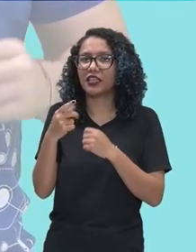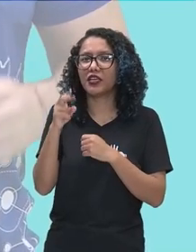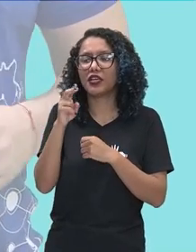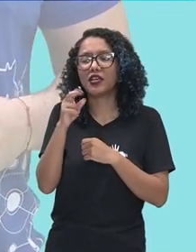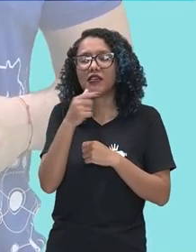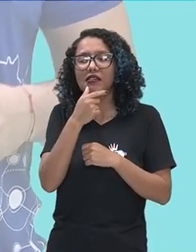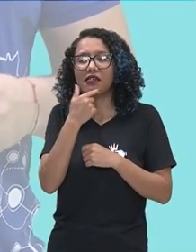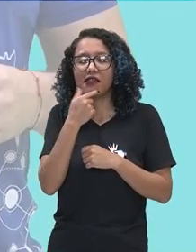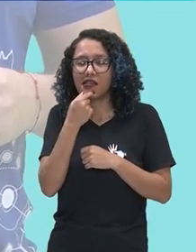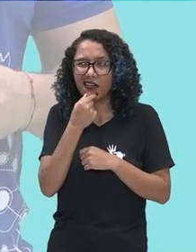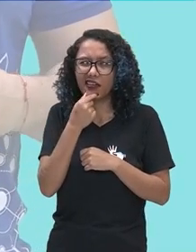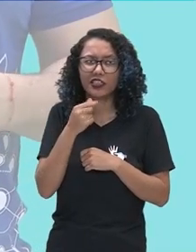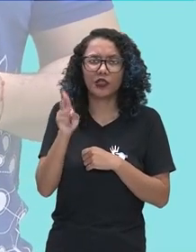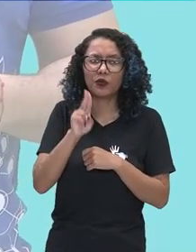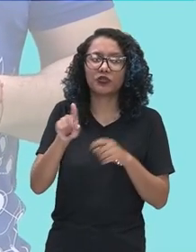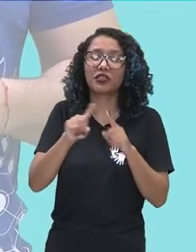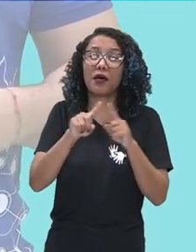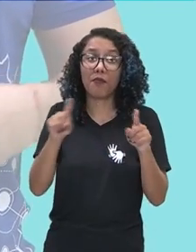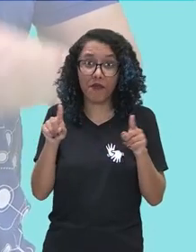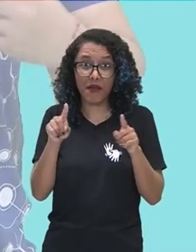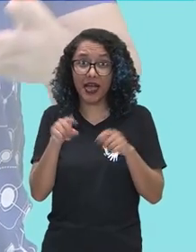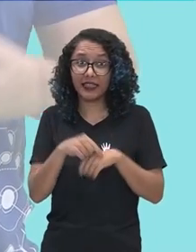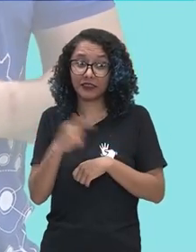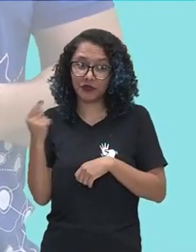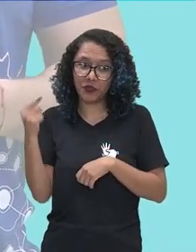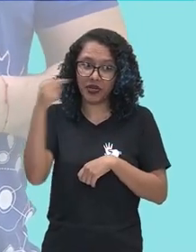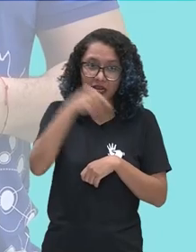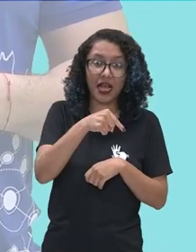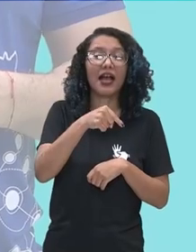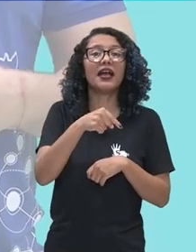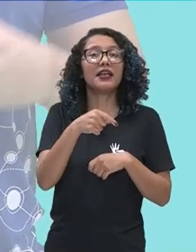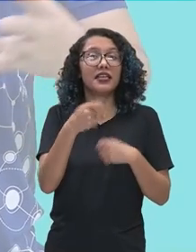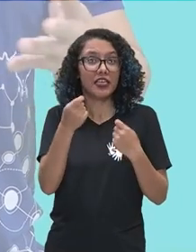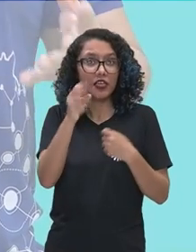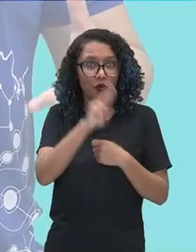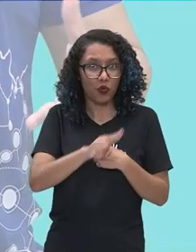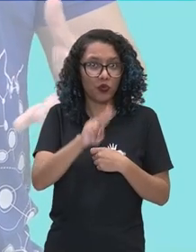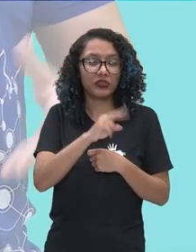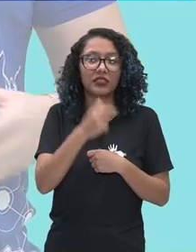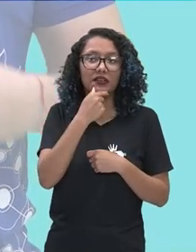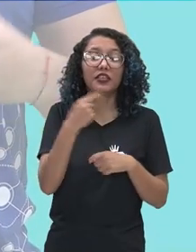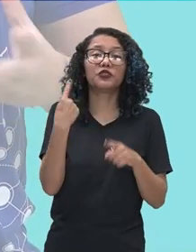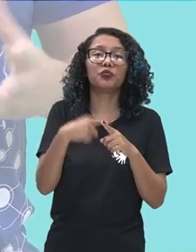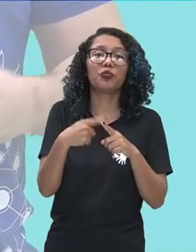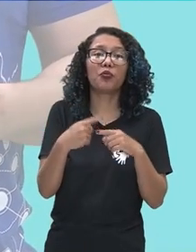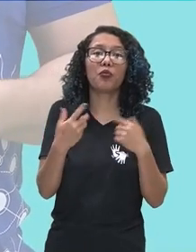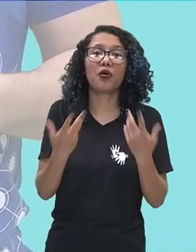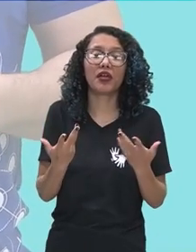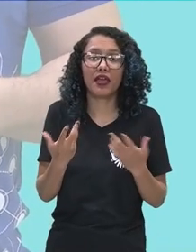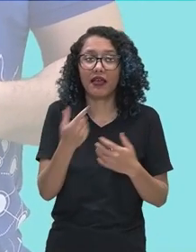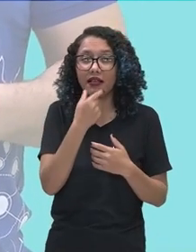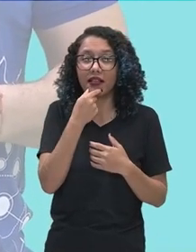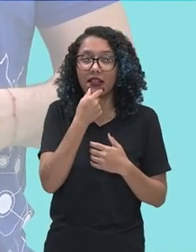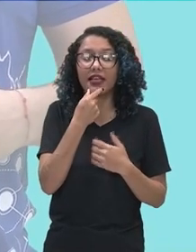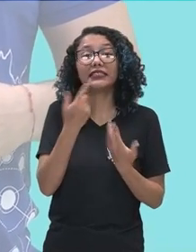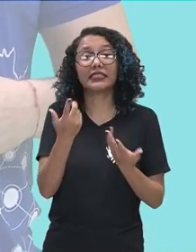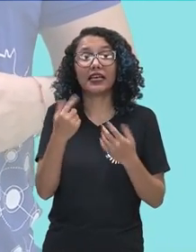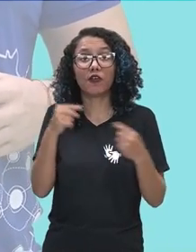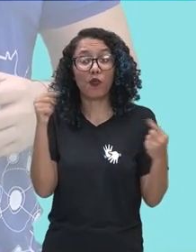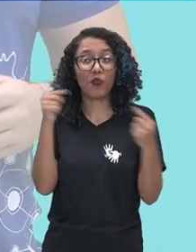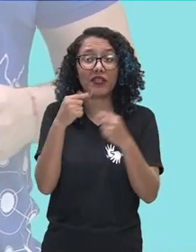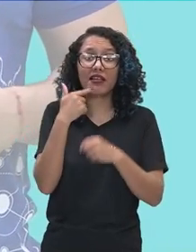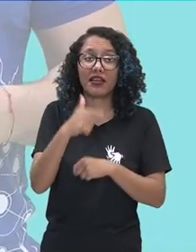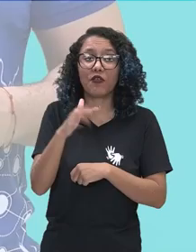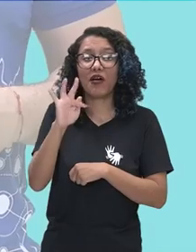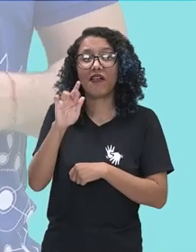eles vêm para cá e eles utilizam a língua inglesa para se comunicar muitas das vezes. Porque a língua inglesa é uma língua franca. E